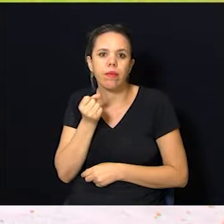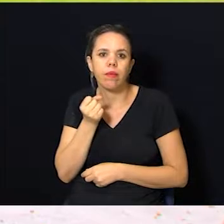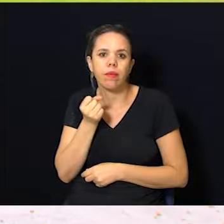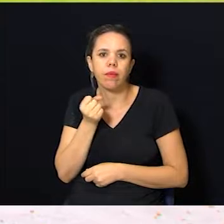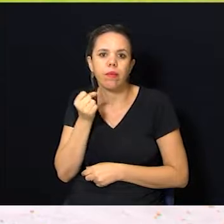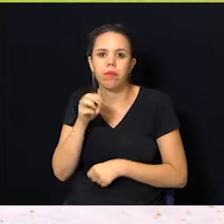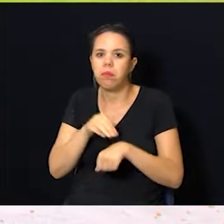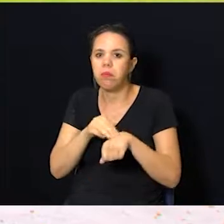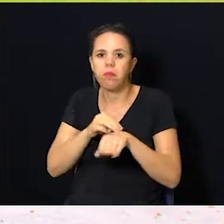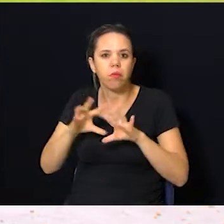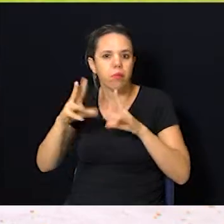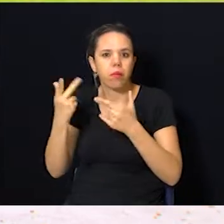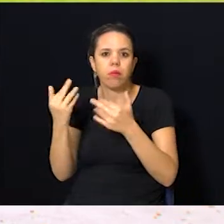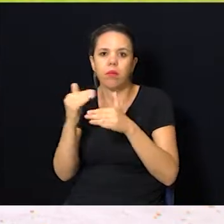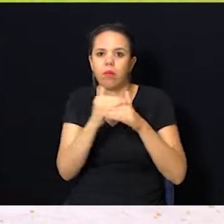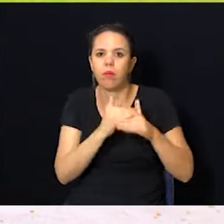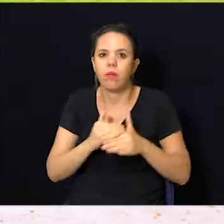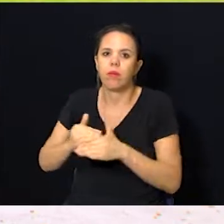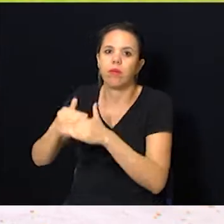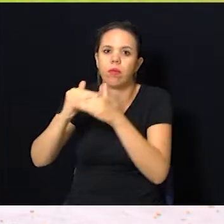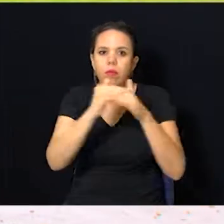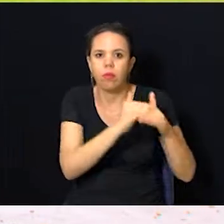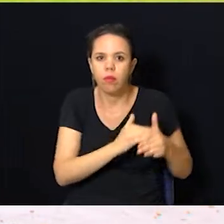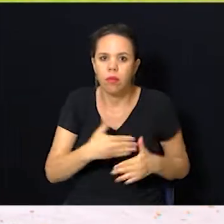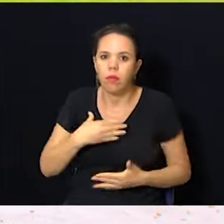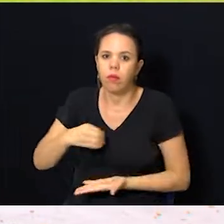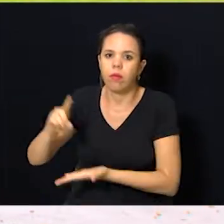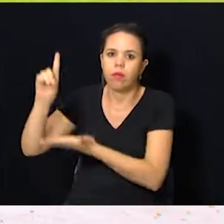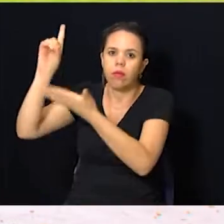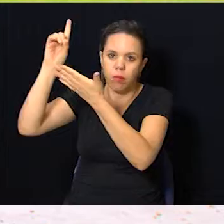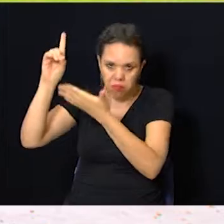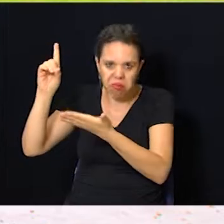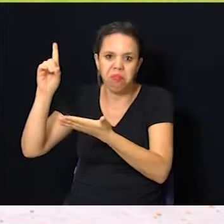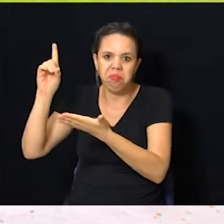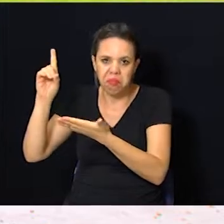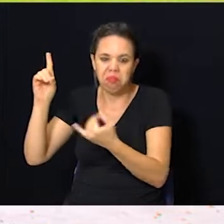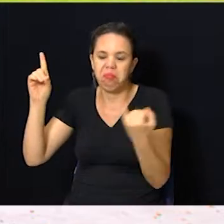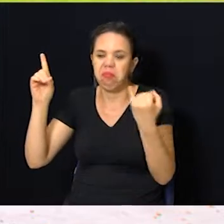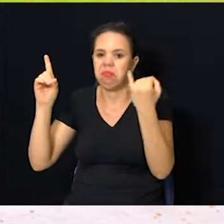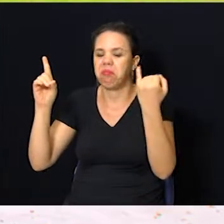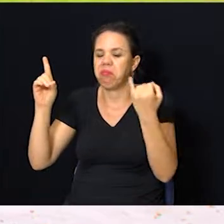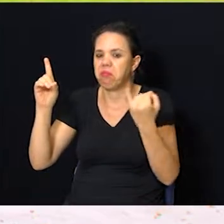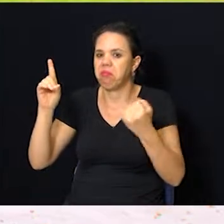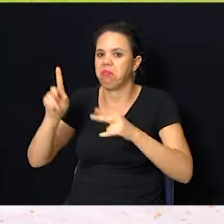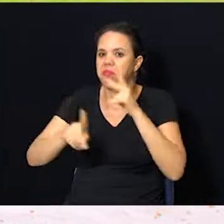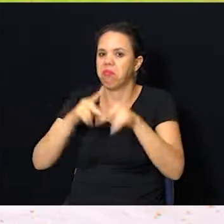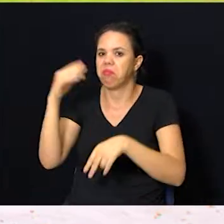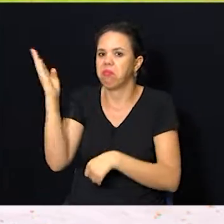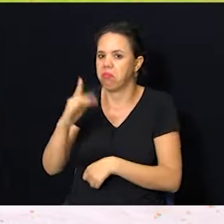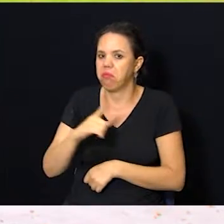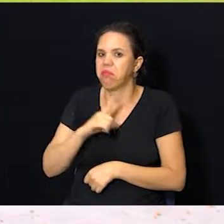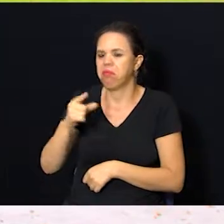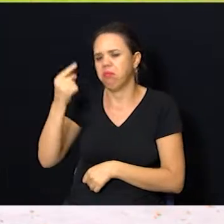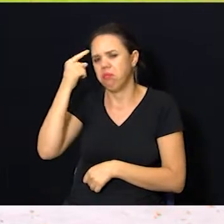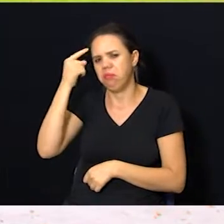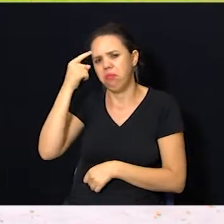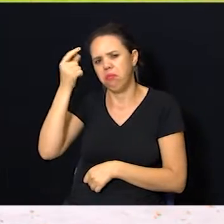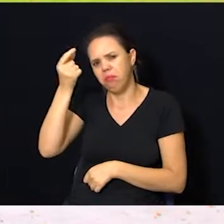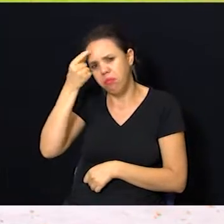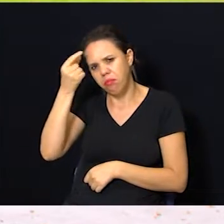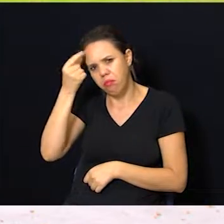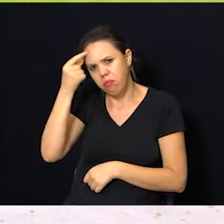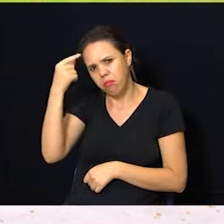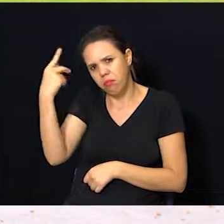branca, parda, todos nós somos iguais, todos nós somos filhos de Deus. E é importante que o povo brasileiro tenha isso na sua